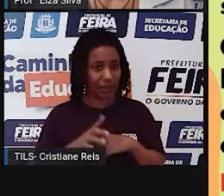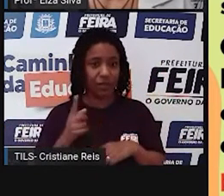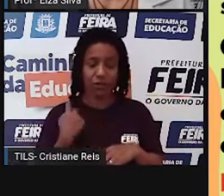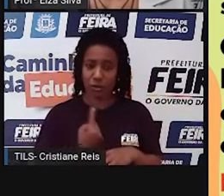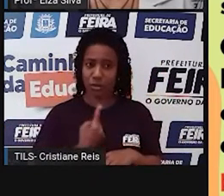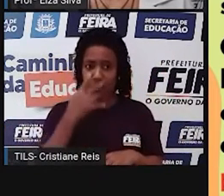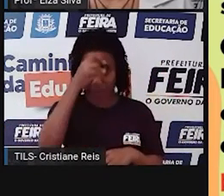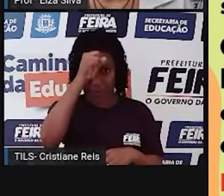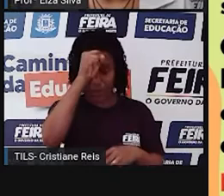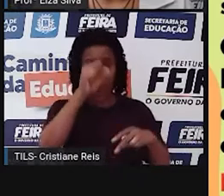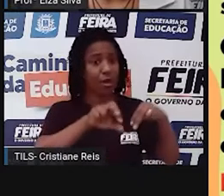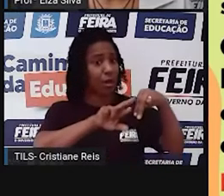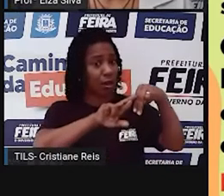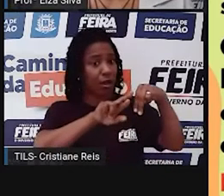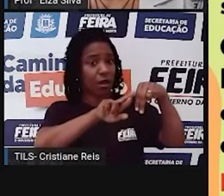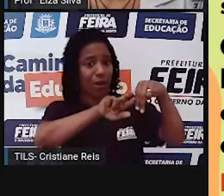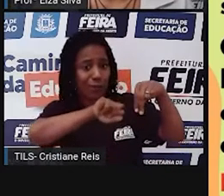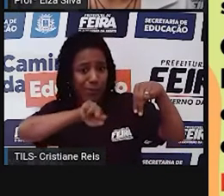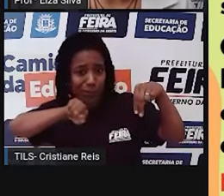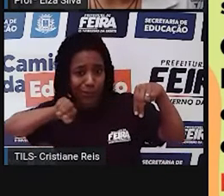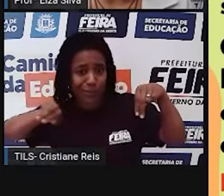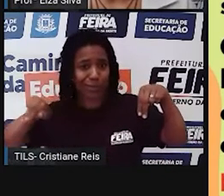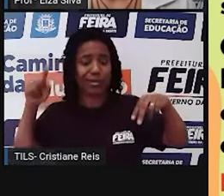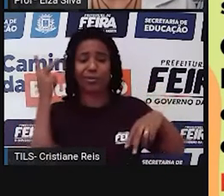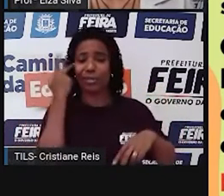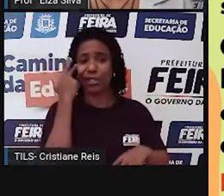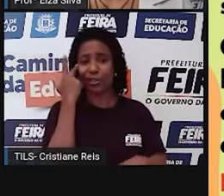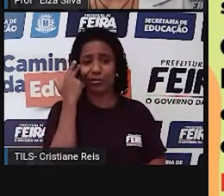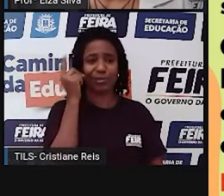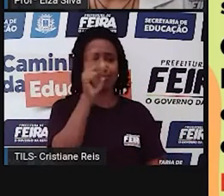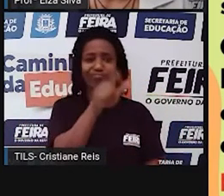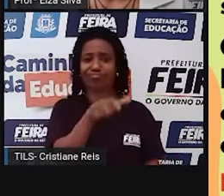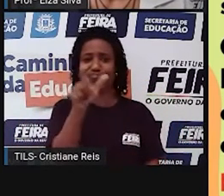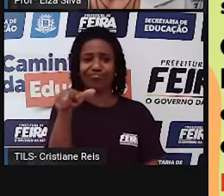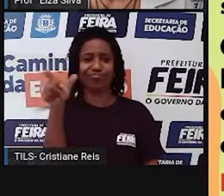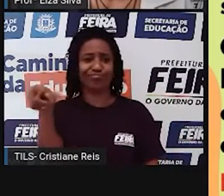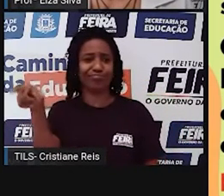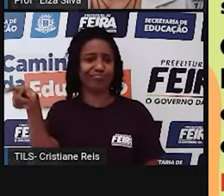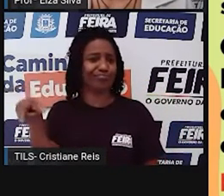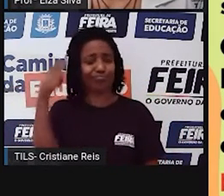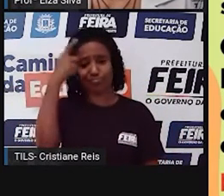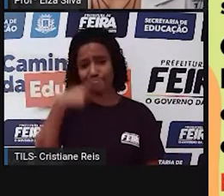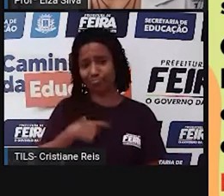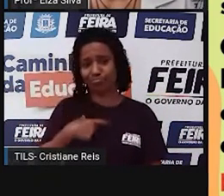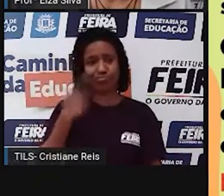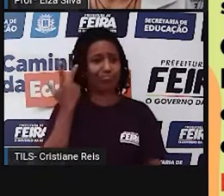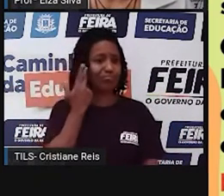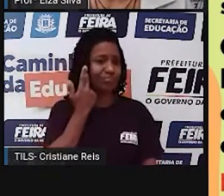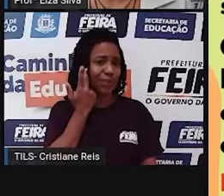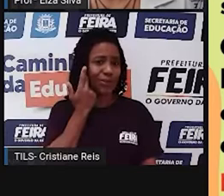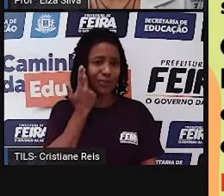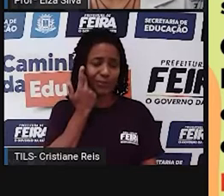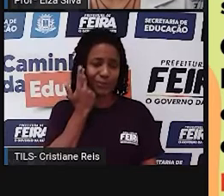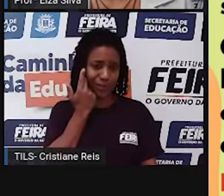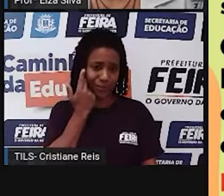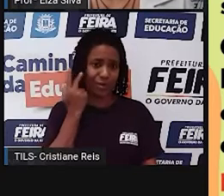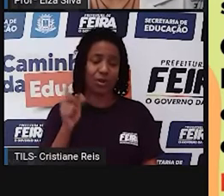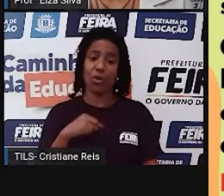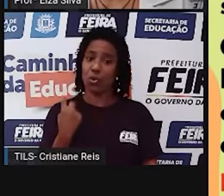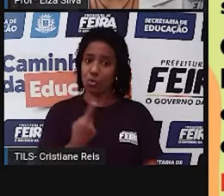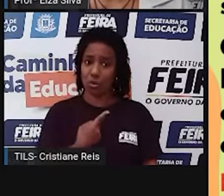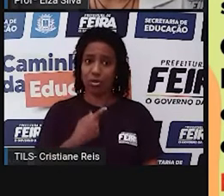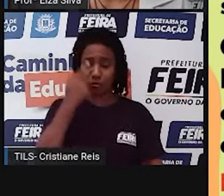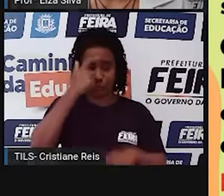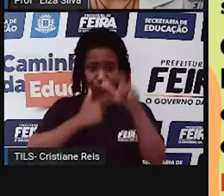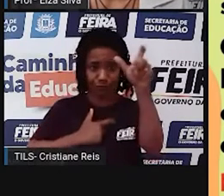sabemos que a diversidade é uma coisa natural dos seres humanos. Nós somos naturalmente diferentes